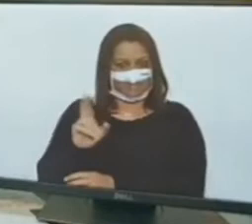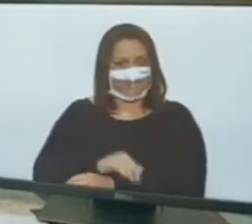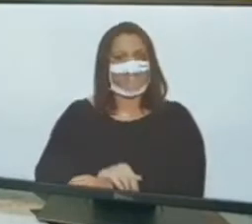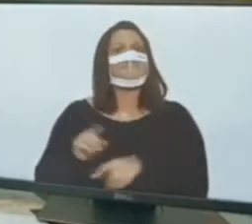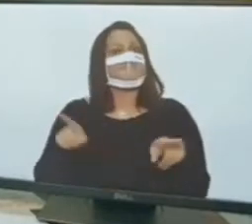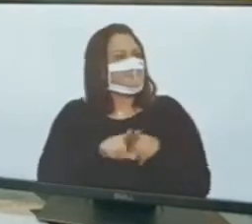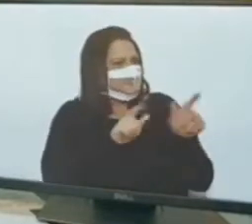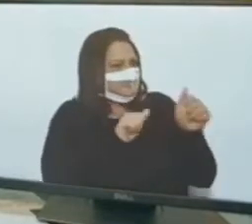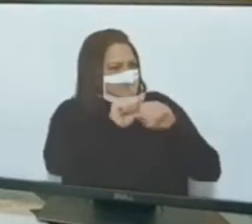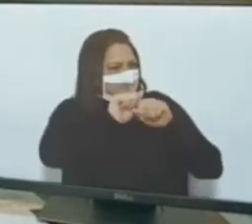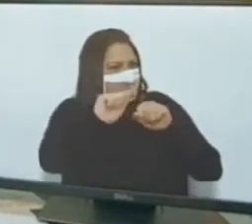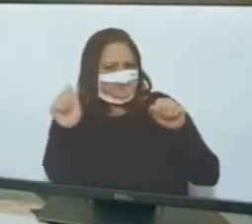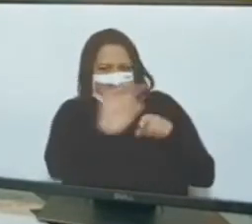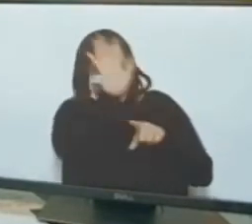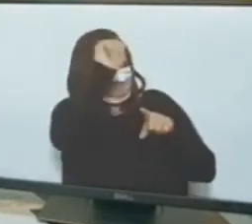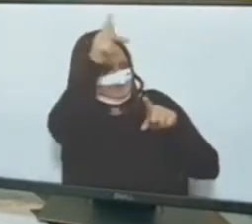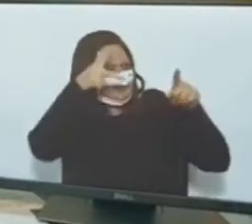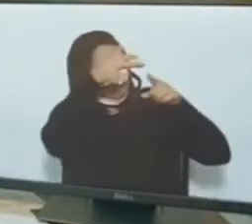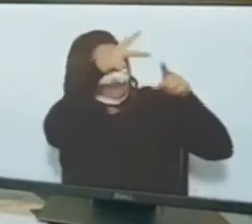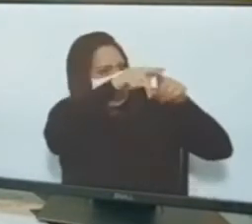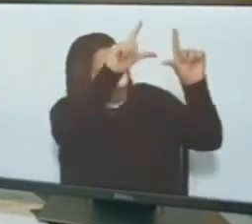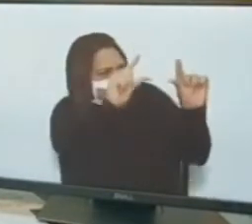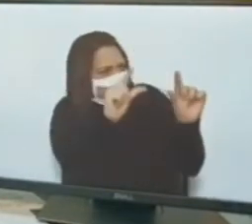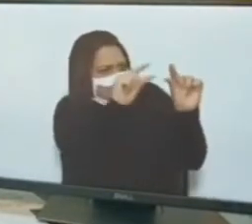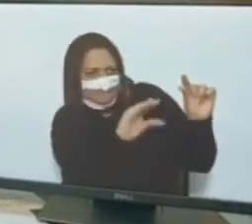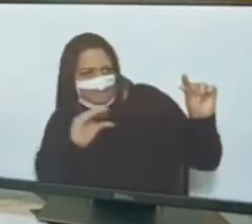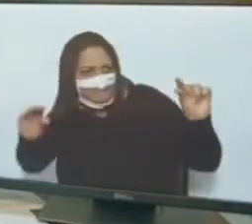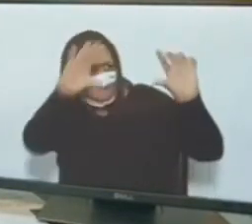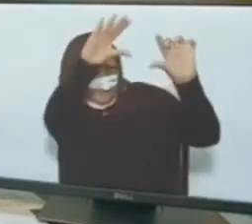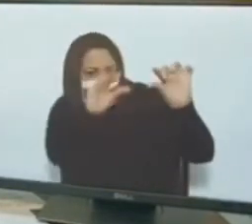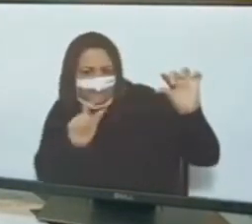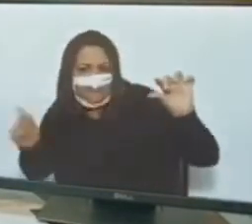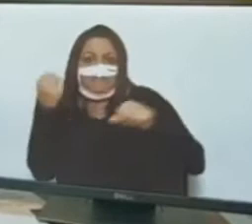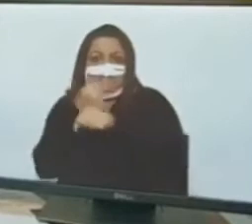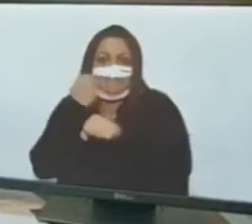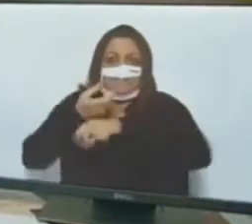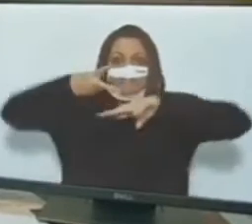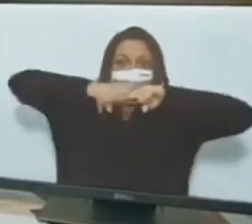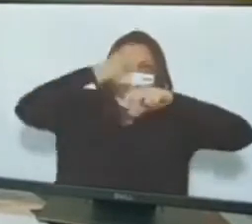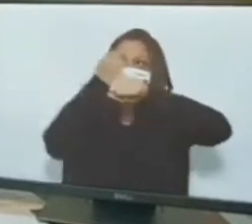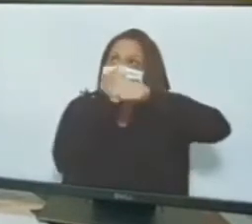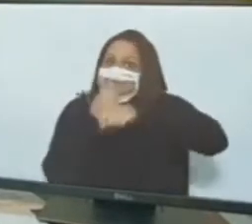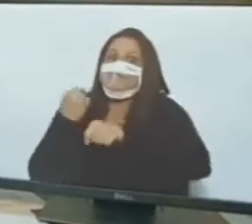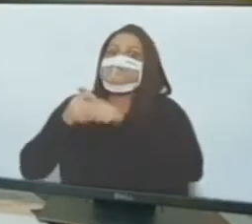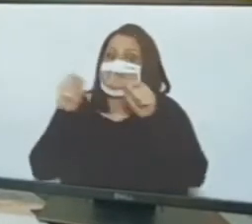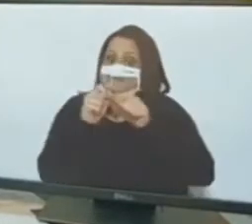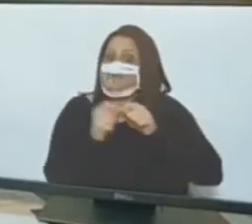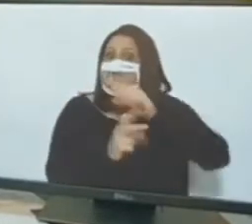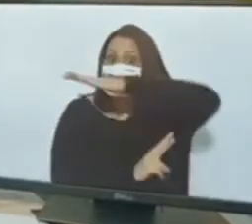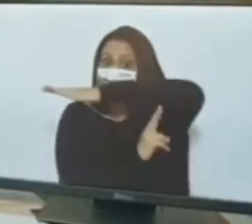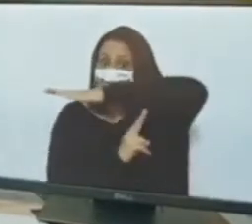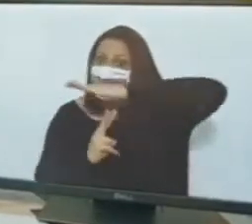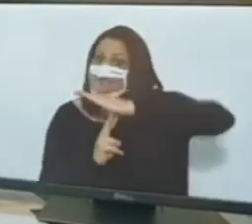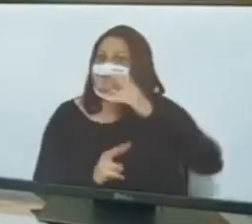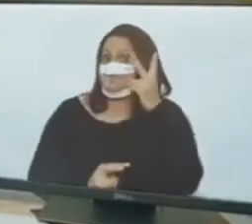região. Duplicando rodovias, reformando presídios. Estamos fazendo duas pontes com o Paraguai. Isso